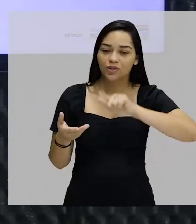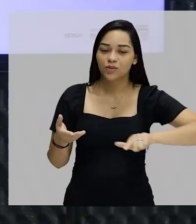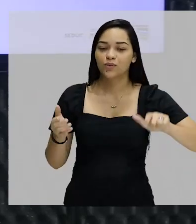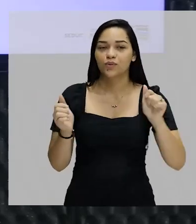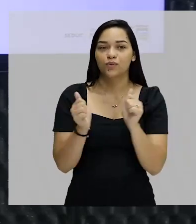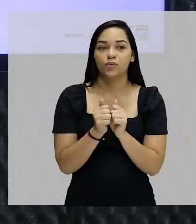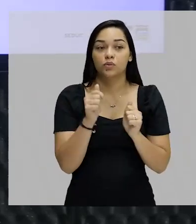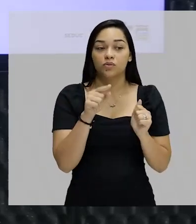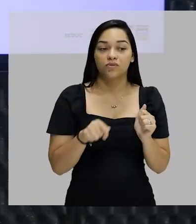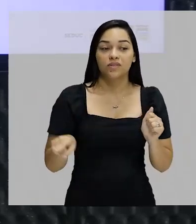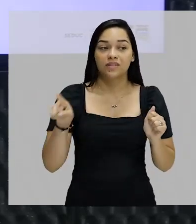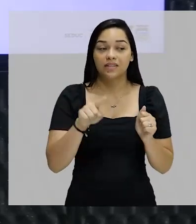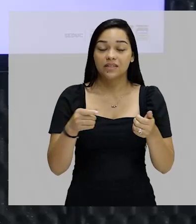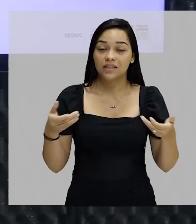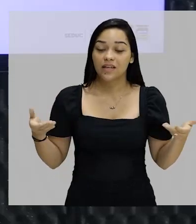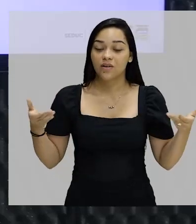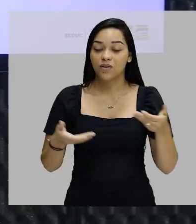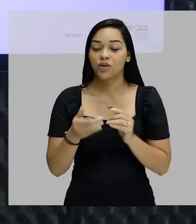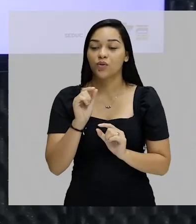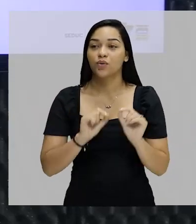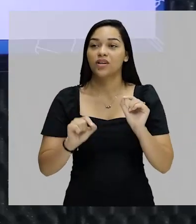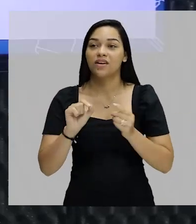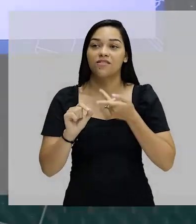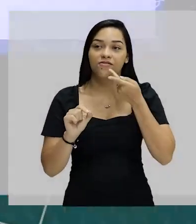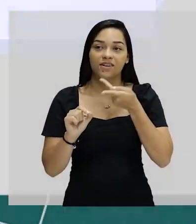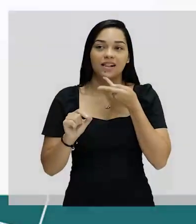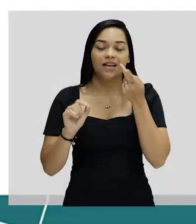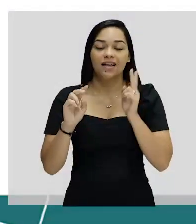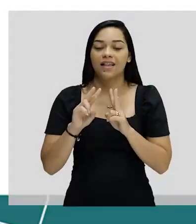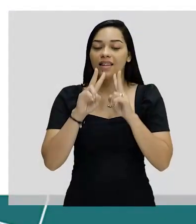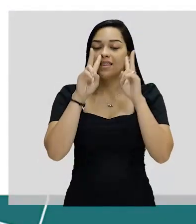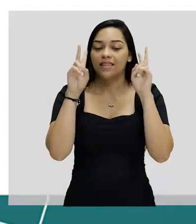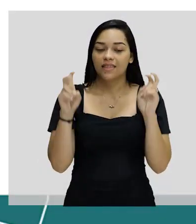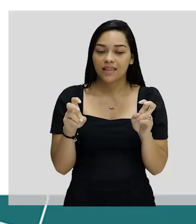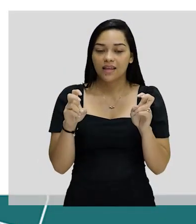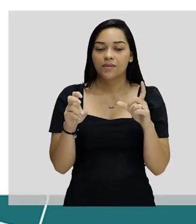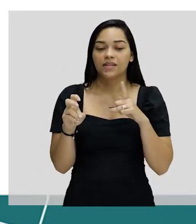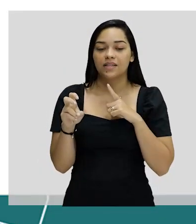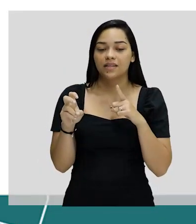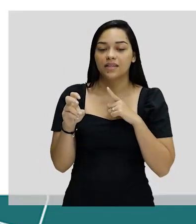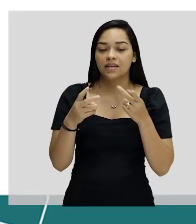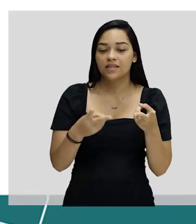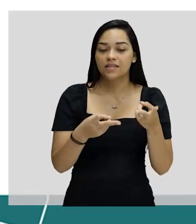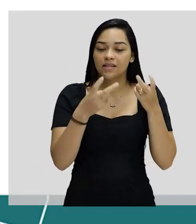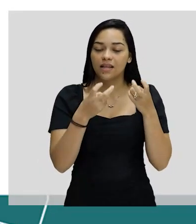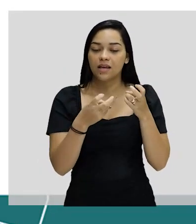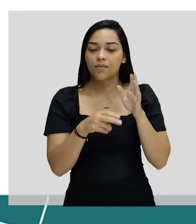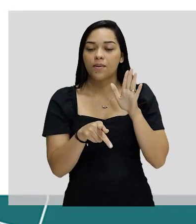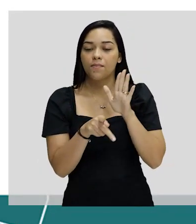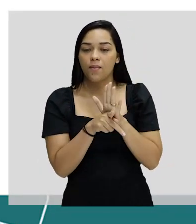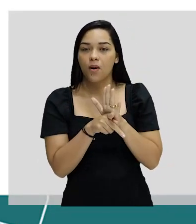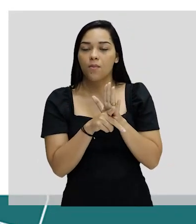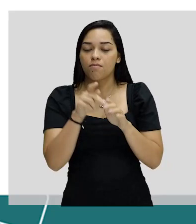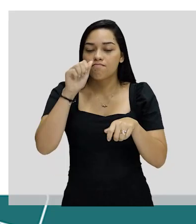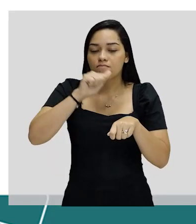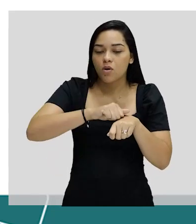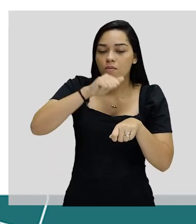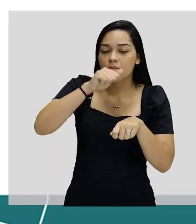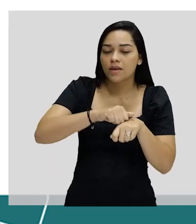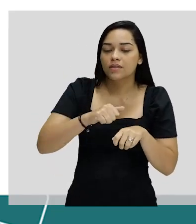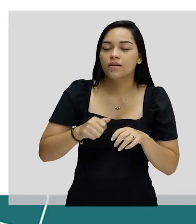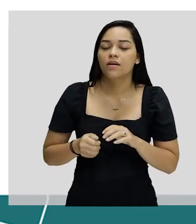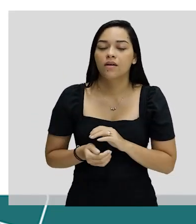vocês e dessa vez para a gente falar sobre as concepções naturalistas da